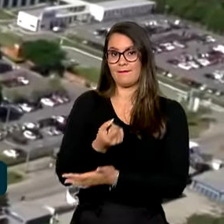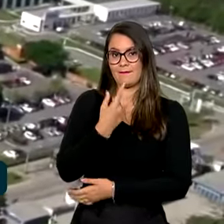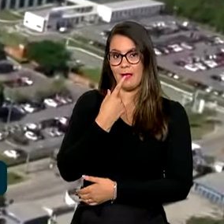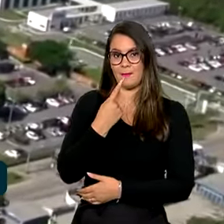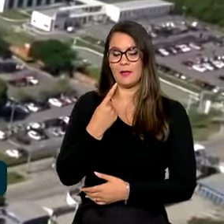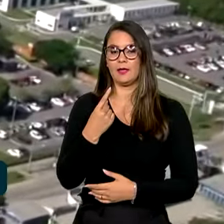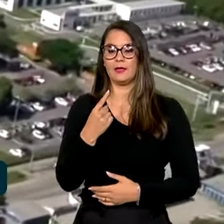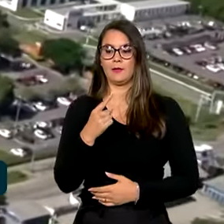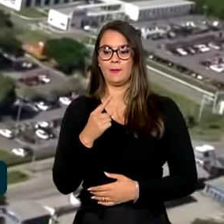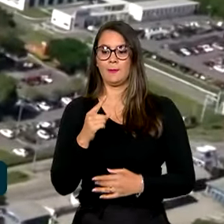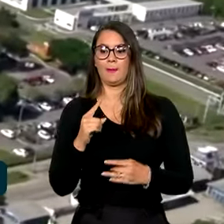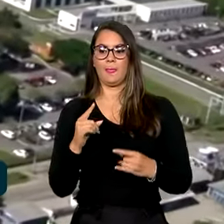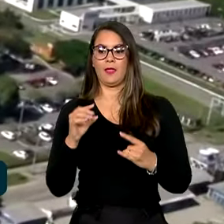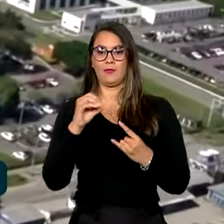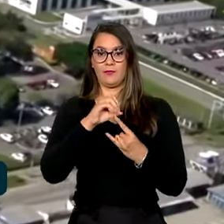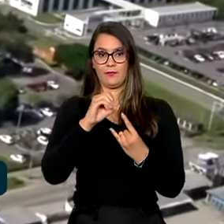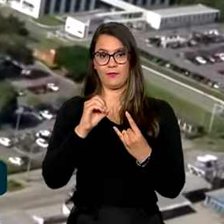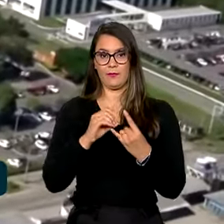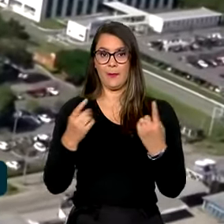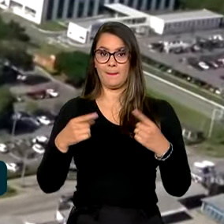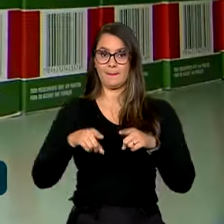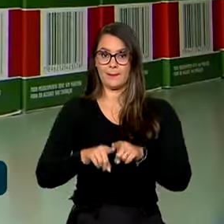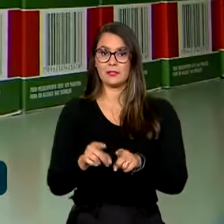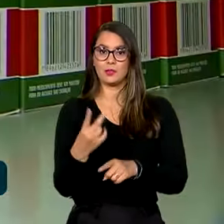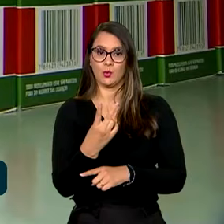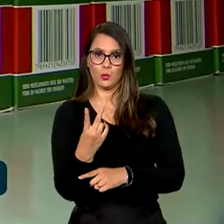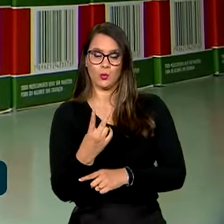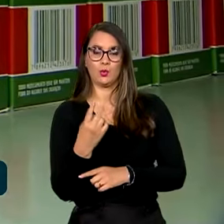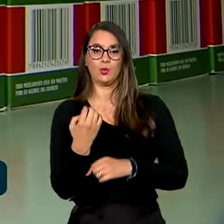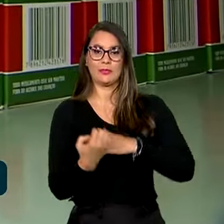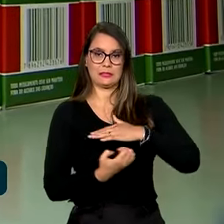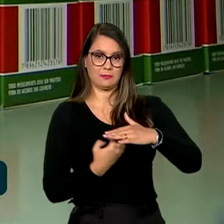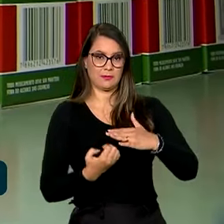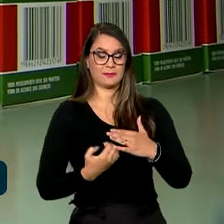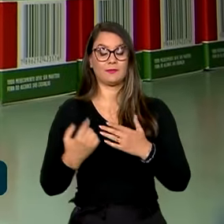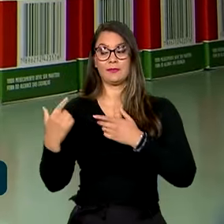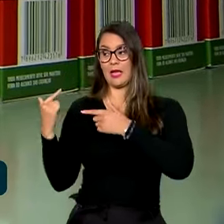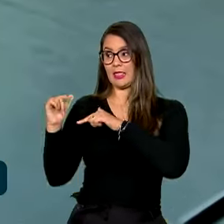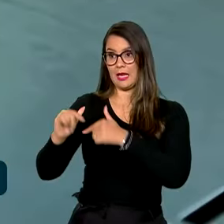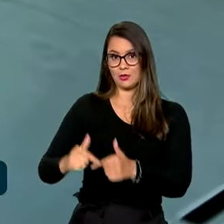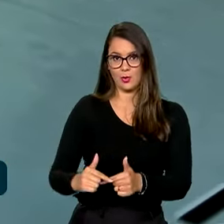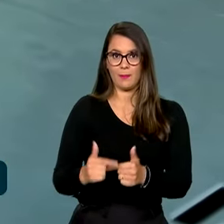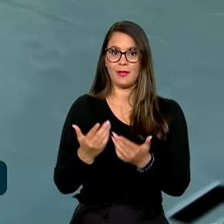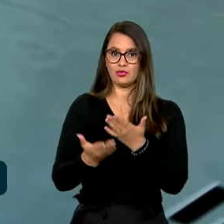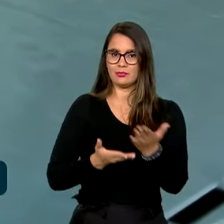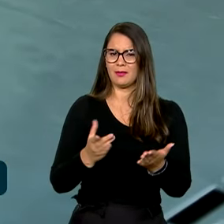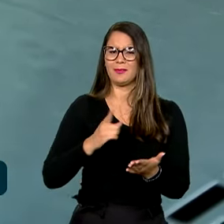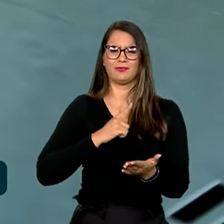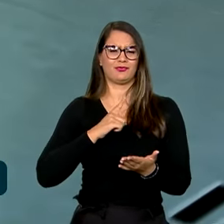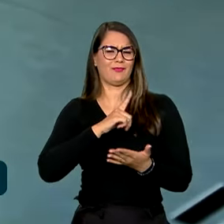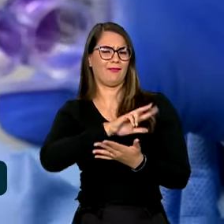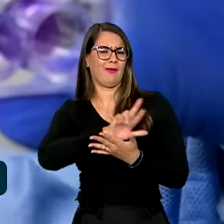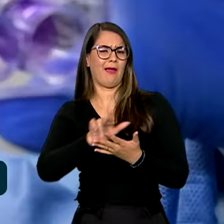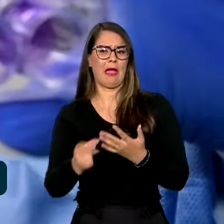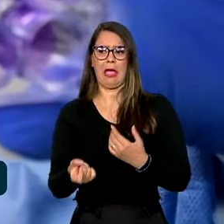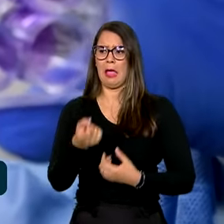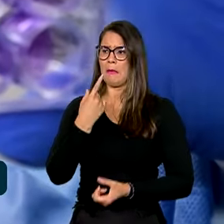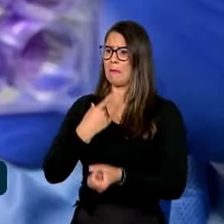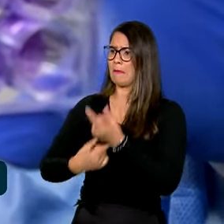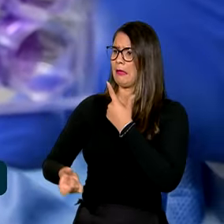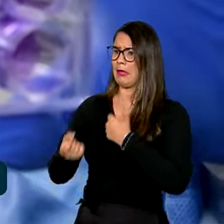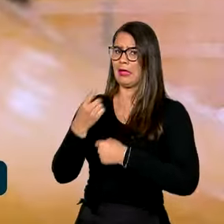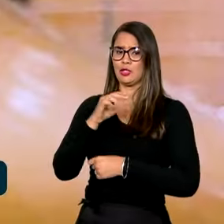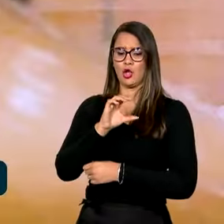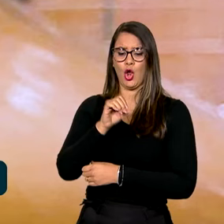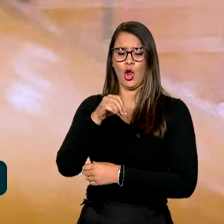Fiocruz, em parceria com duas farmacêuticas. Tradicionalmente, o tratamento envolvia uma série de remédios, o chamado